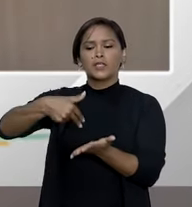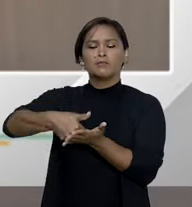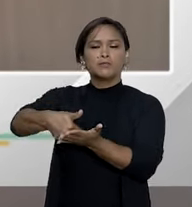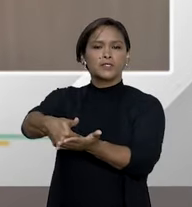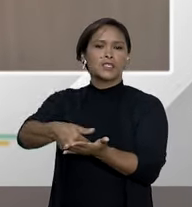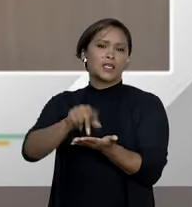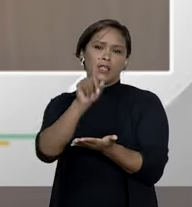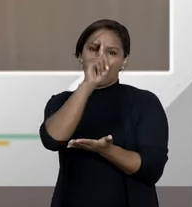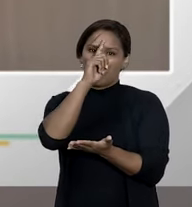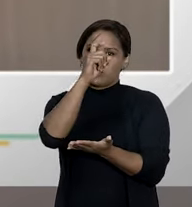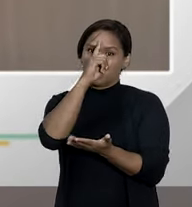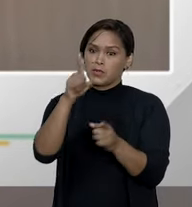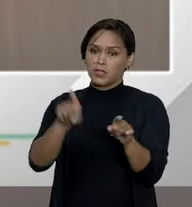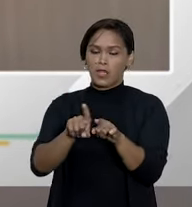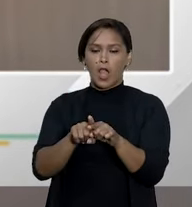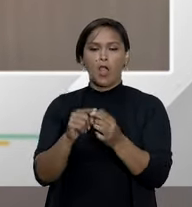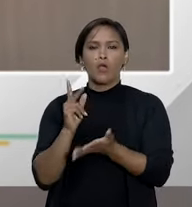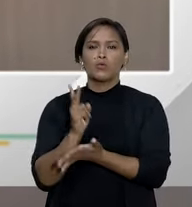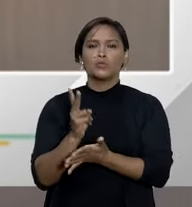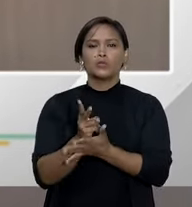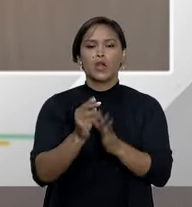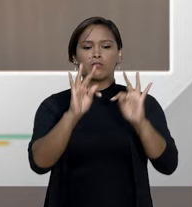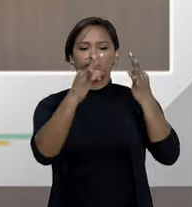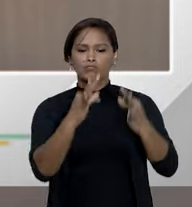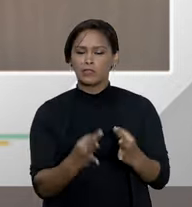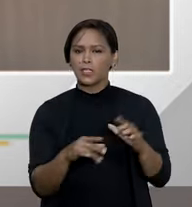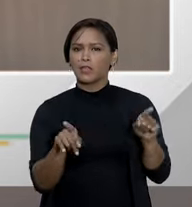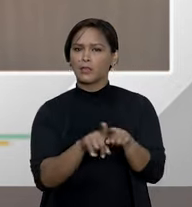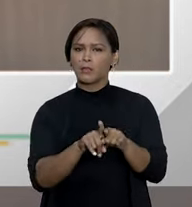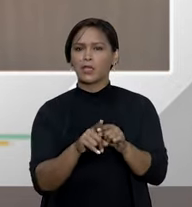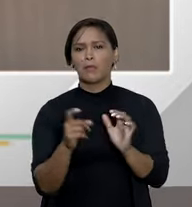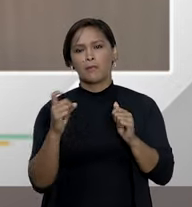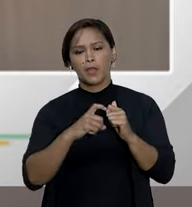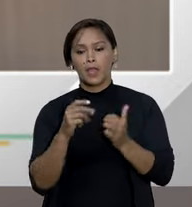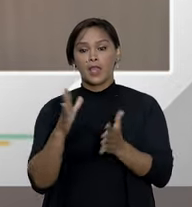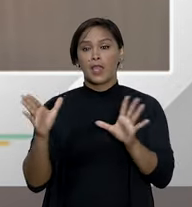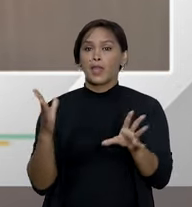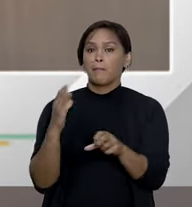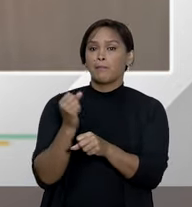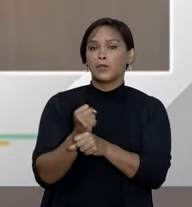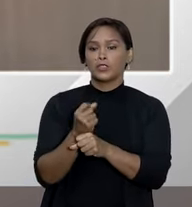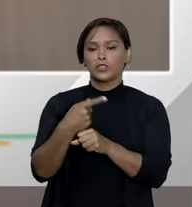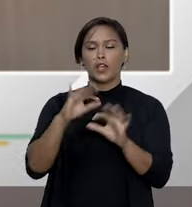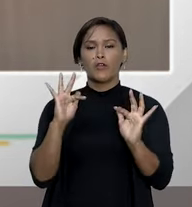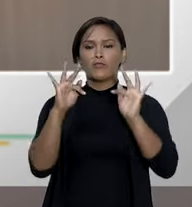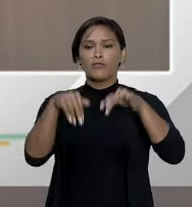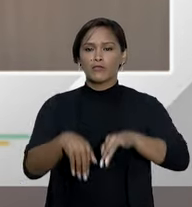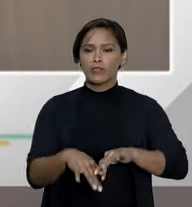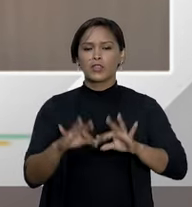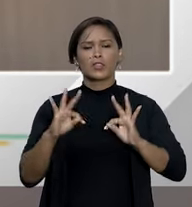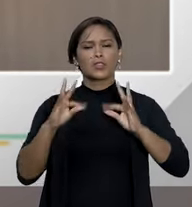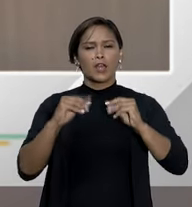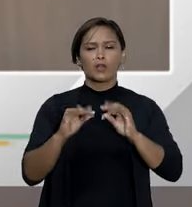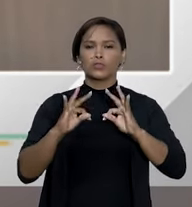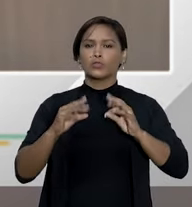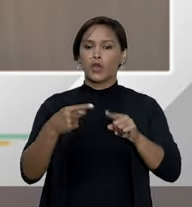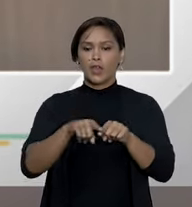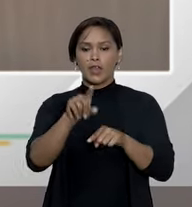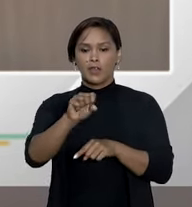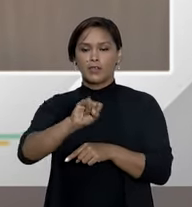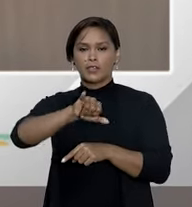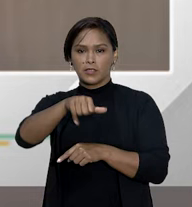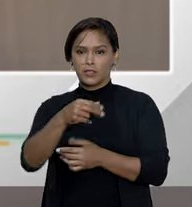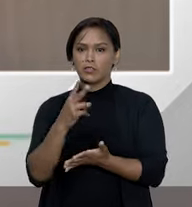em pleno tratamento médico. Deve ser mantido o contrato até o final do tratamento. É mais ou menos isso que o nosso tribunal aqui